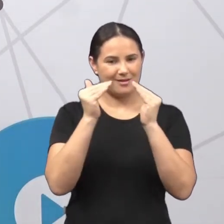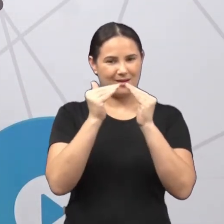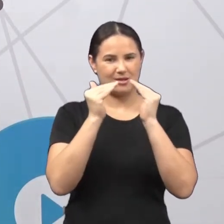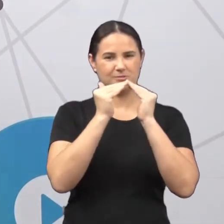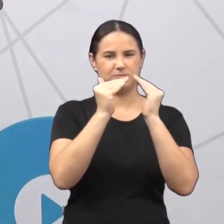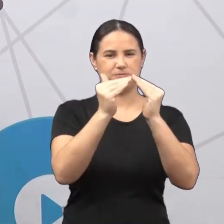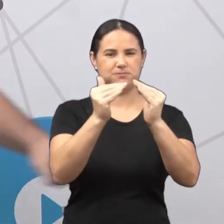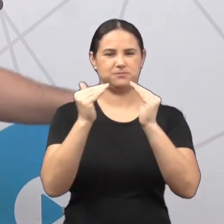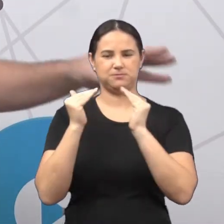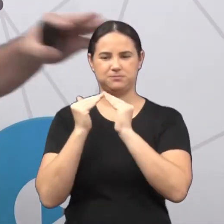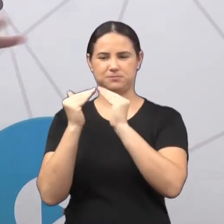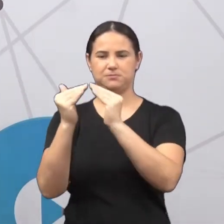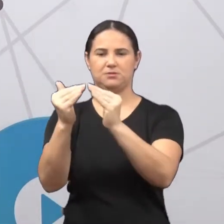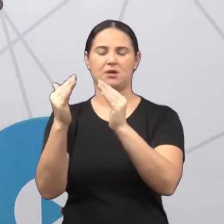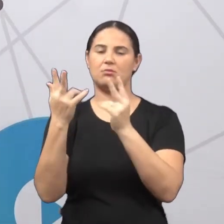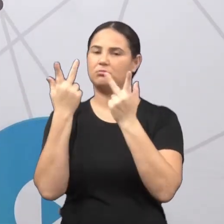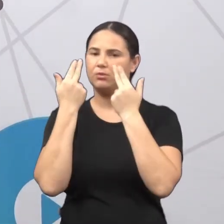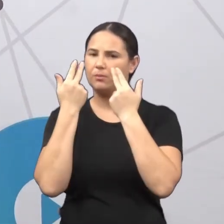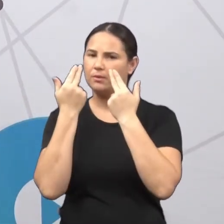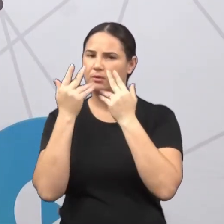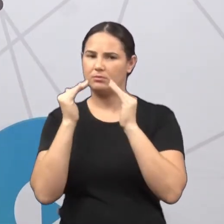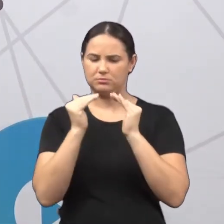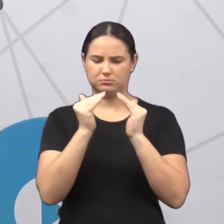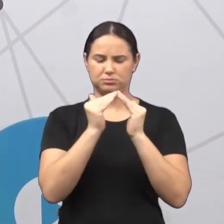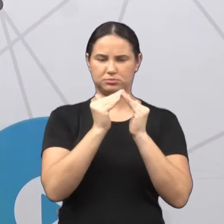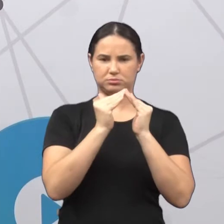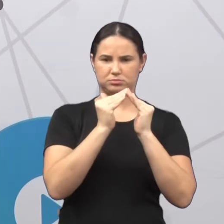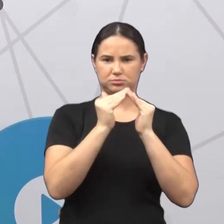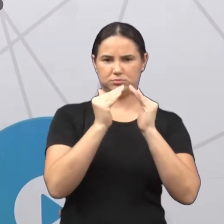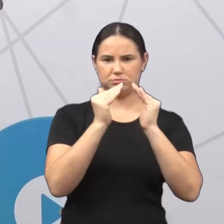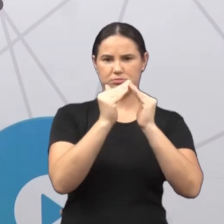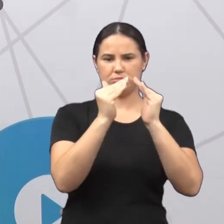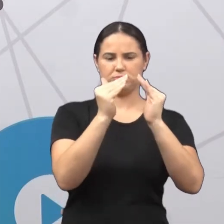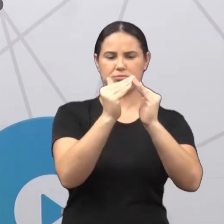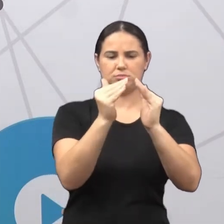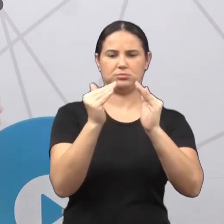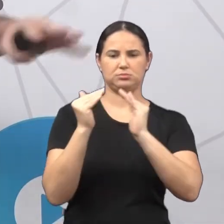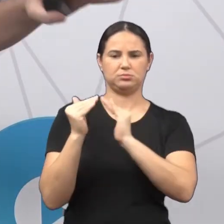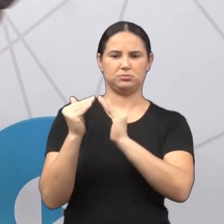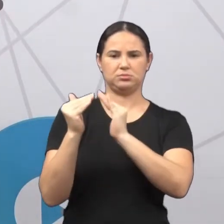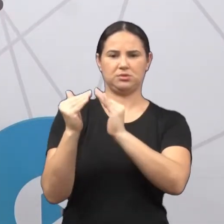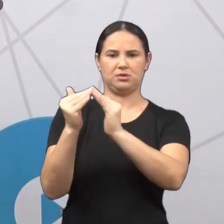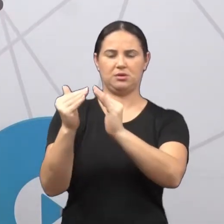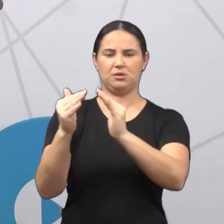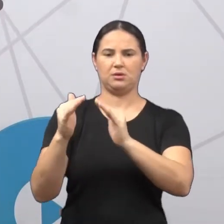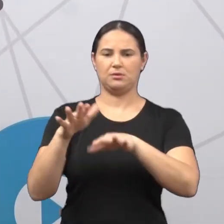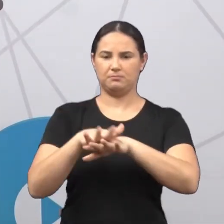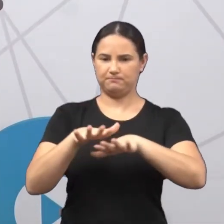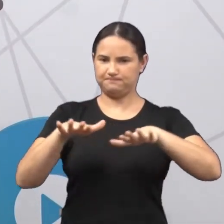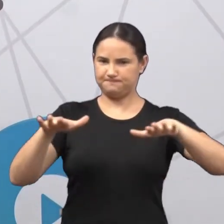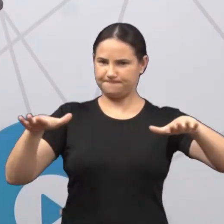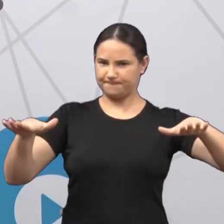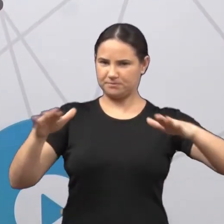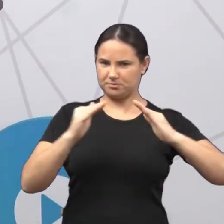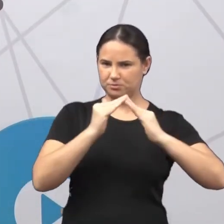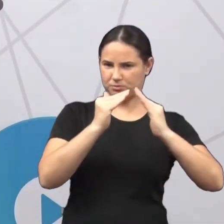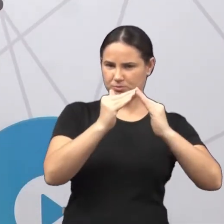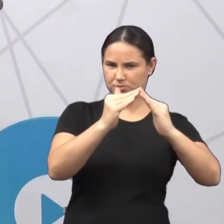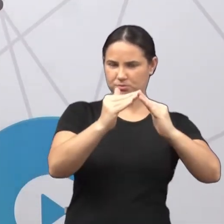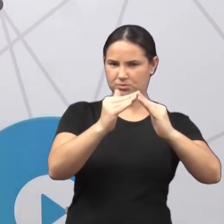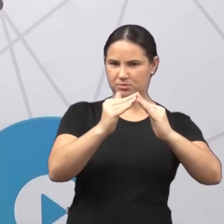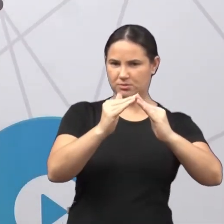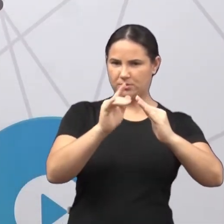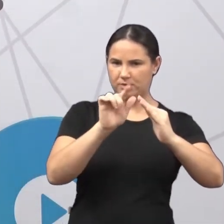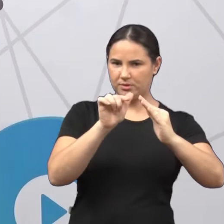Casas térreas. Aquelas normais, né? Geralmente, que a gente vê mais comum. Que são no chão, aquelas que vocês observam. E